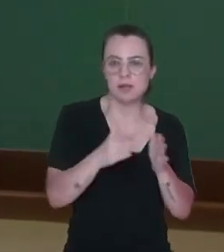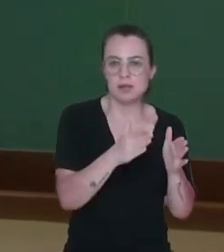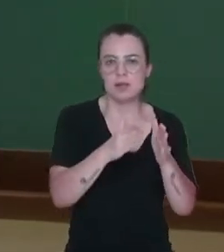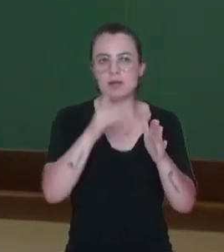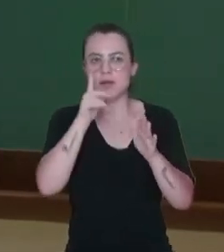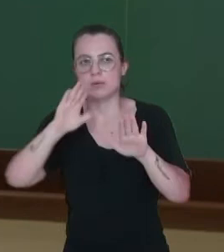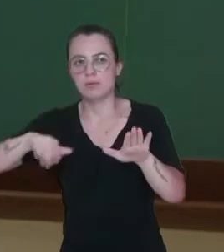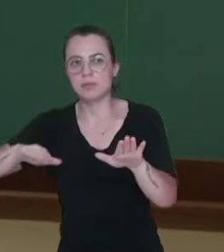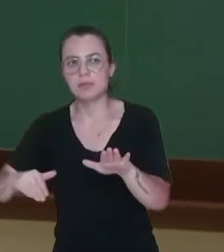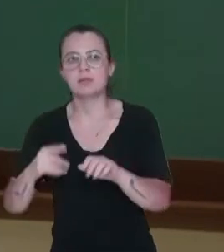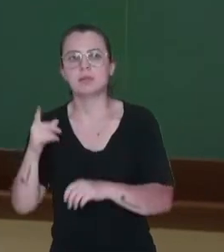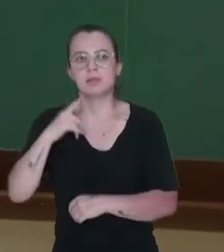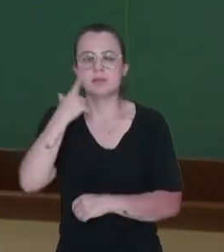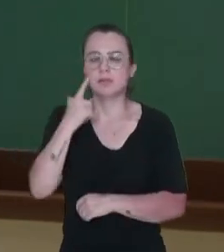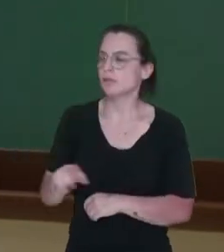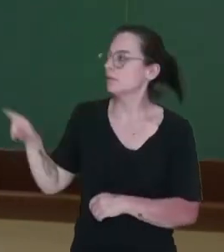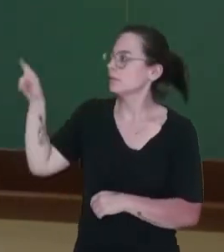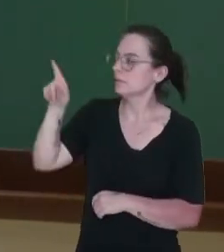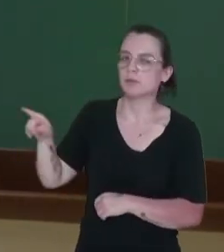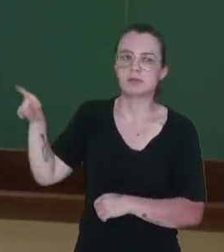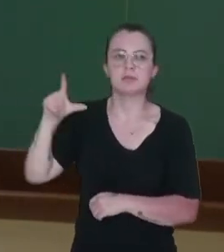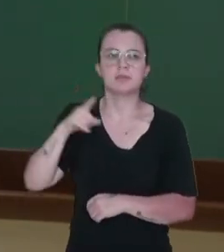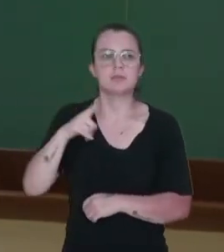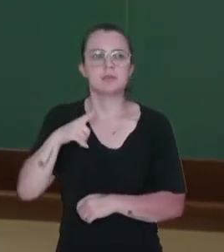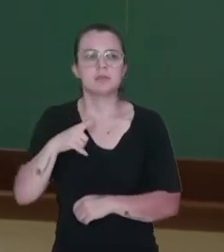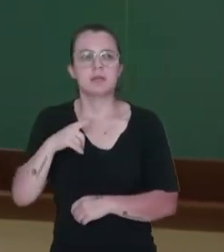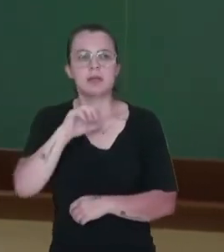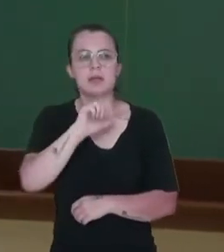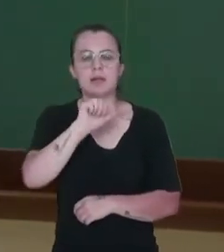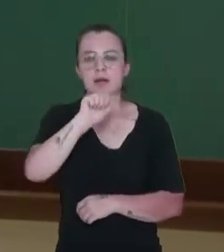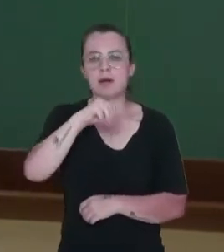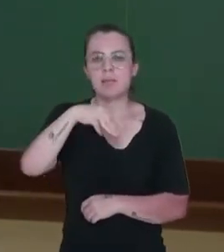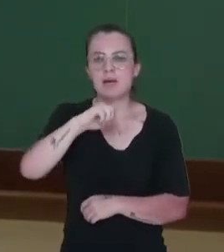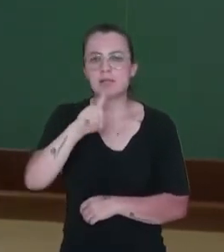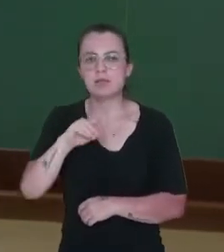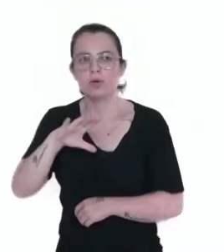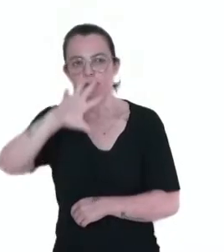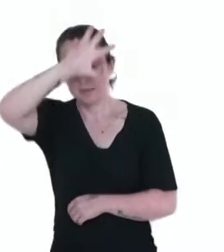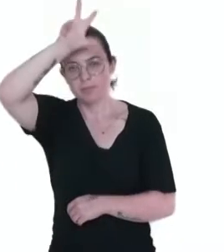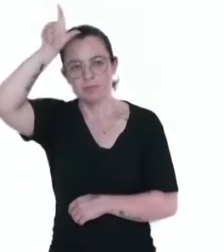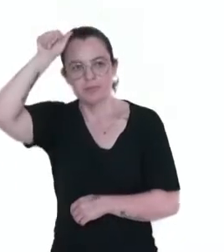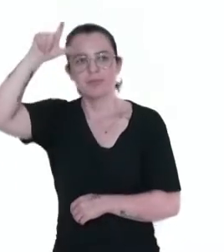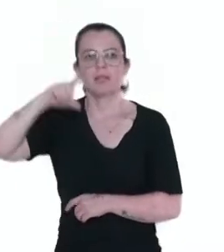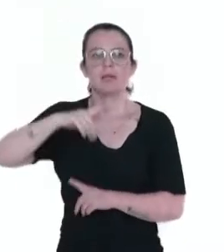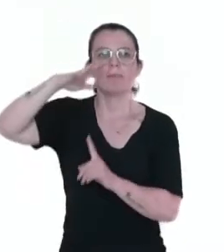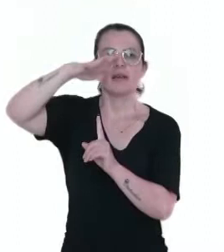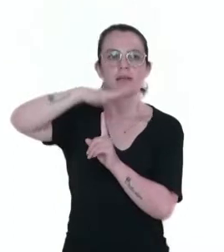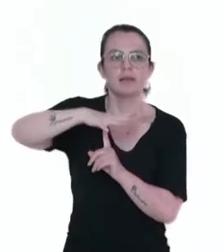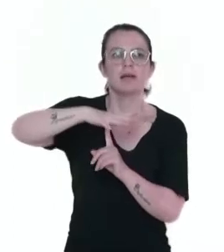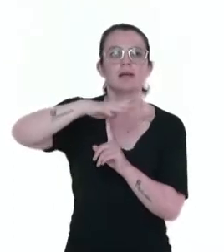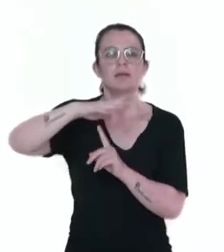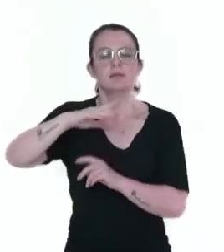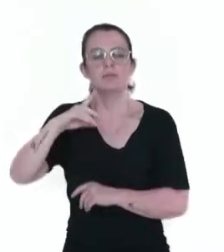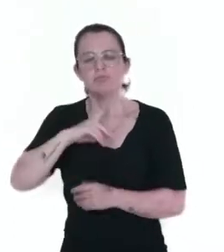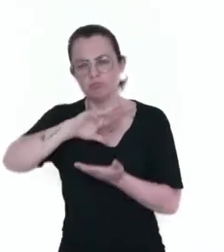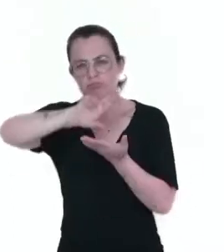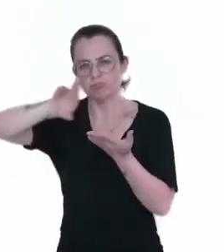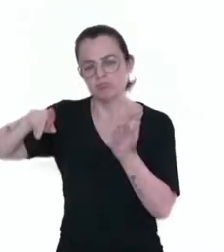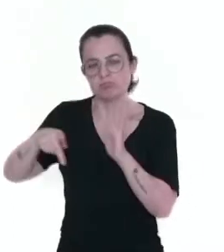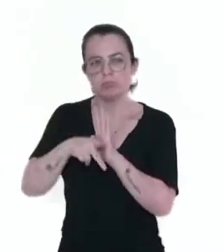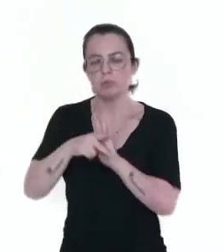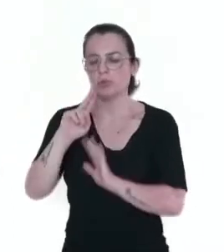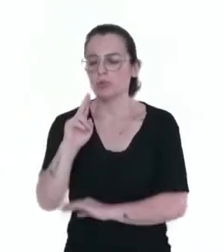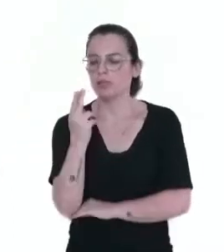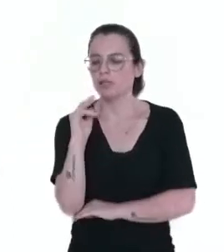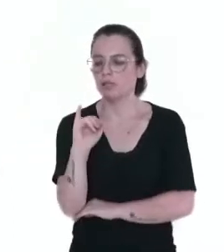Paraná, do São Francisco. Que critério eu estou usando aqui? Essa característica da hidrografia do Brasil. E aí,